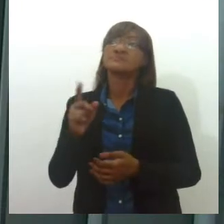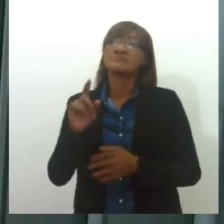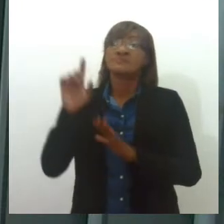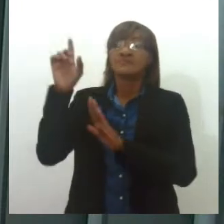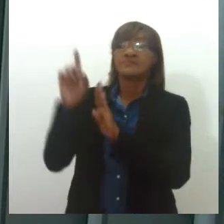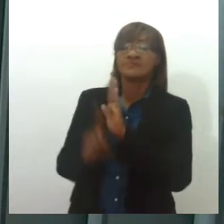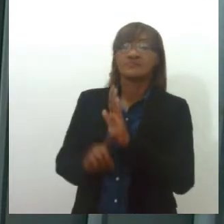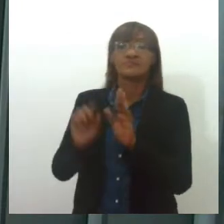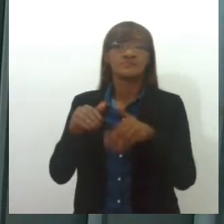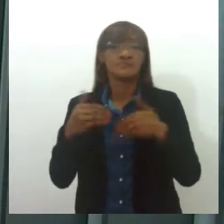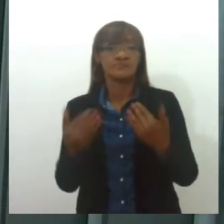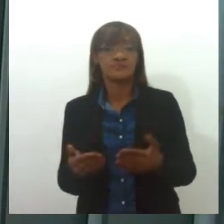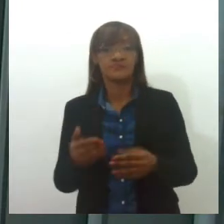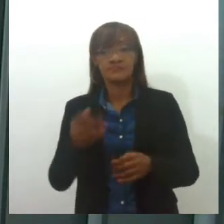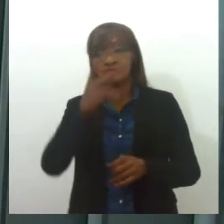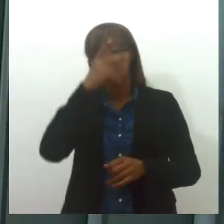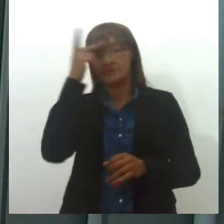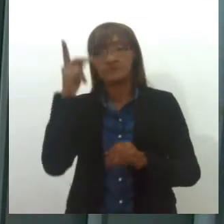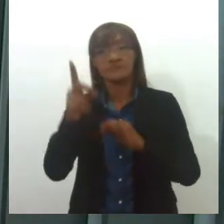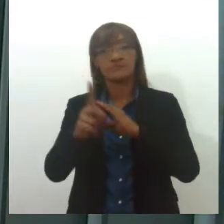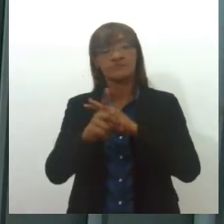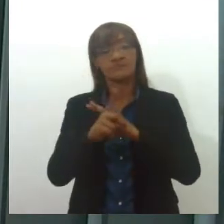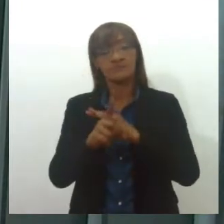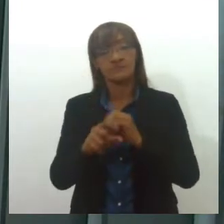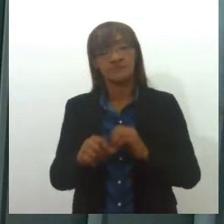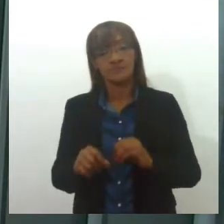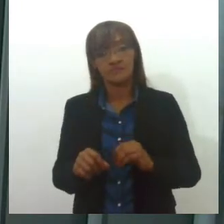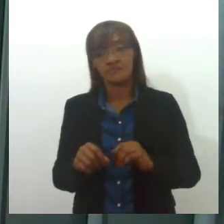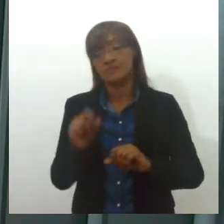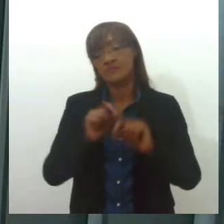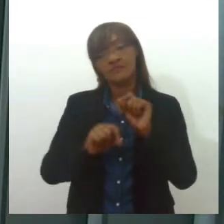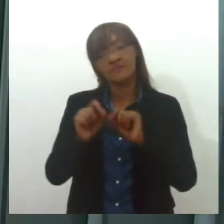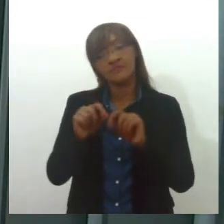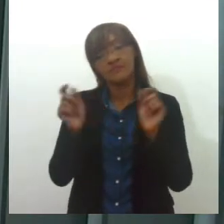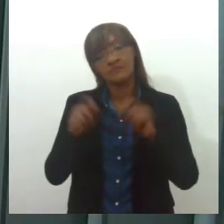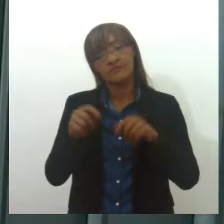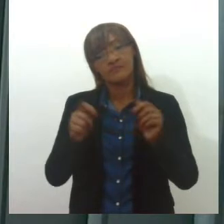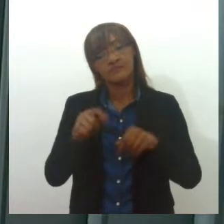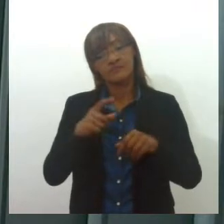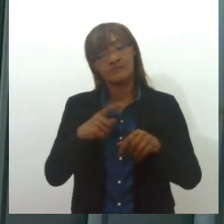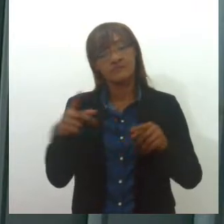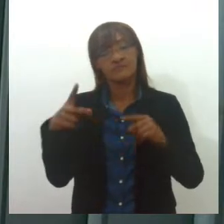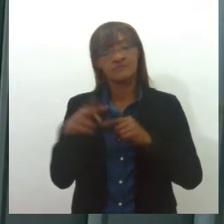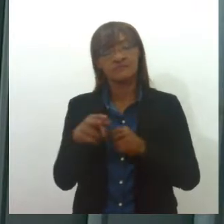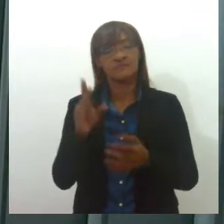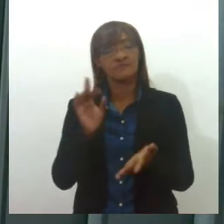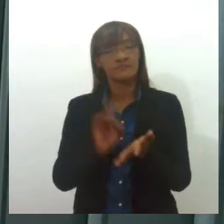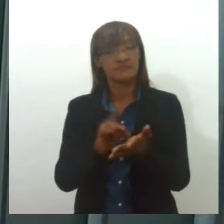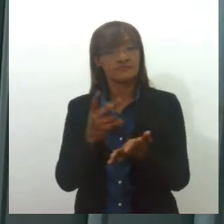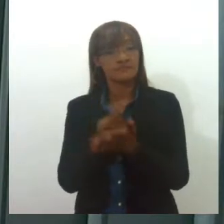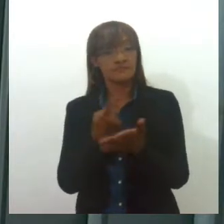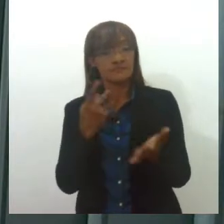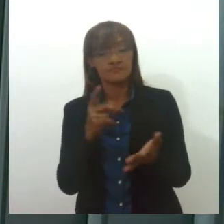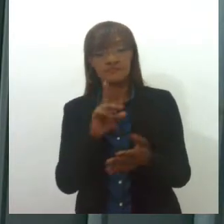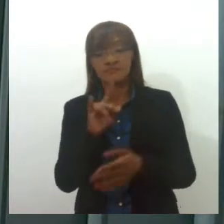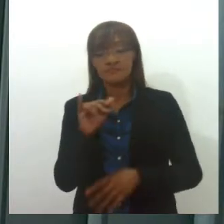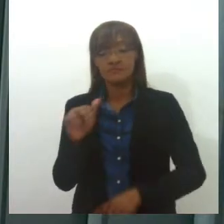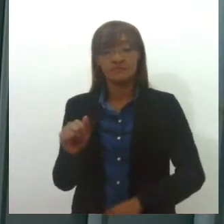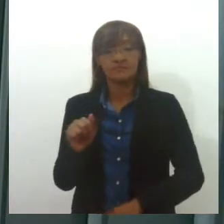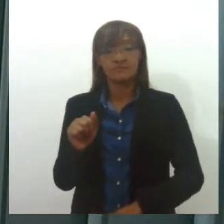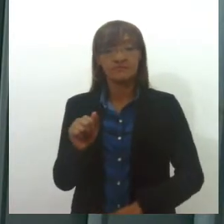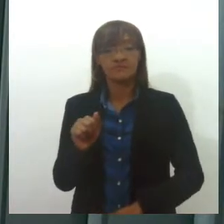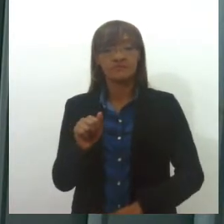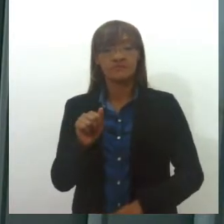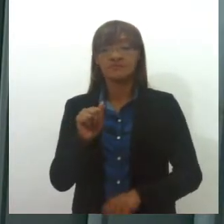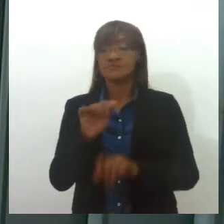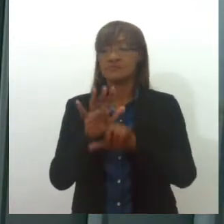desse consumidor caso ele tenha a interrupção desse serviço realizada nesses dias onde a